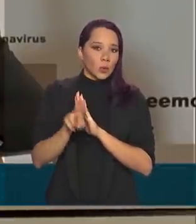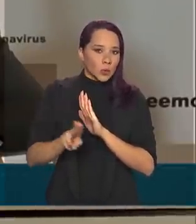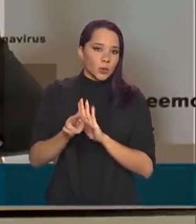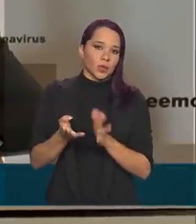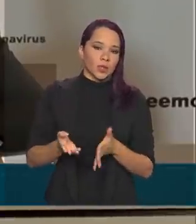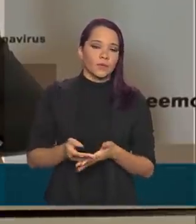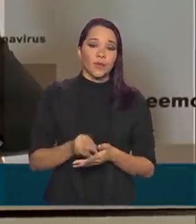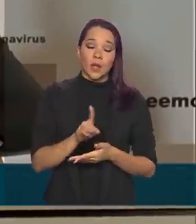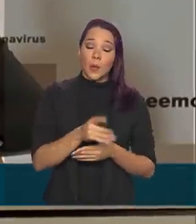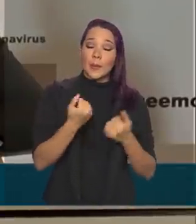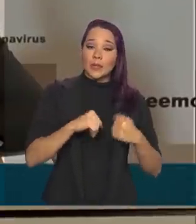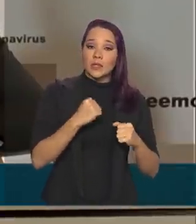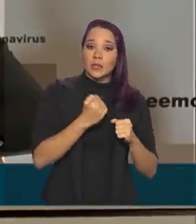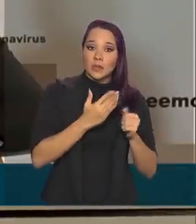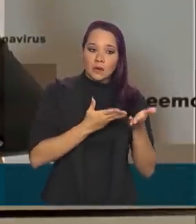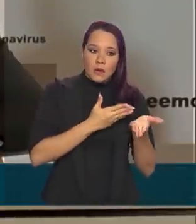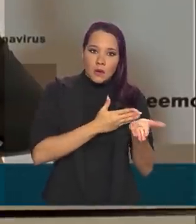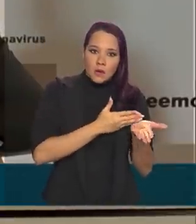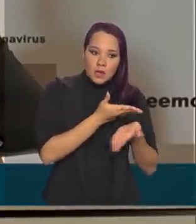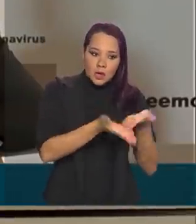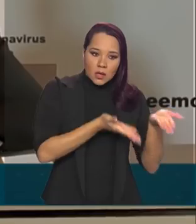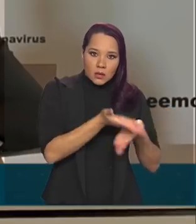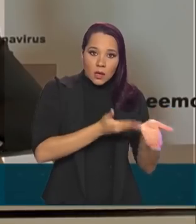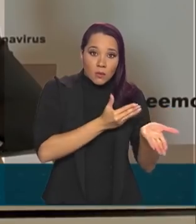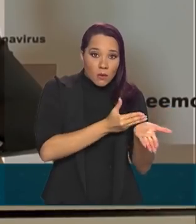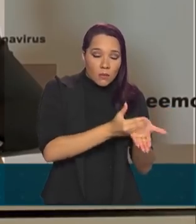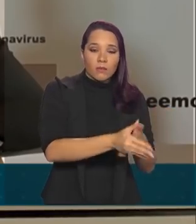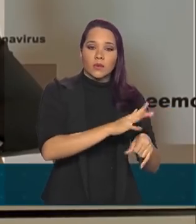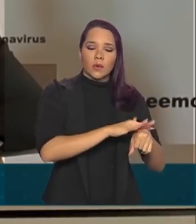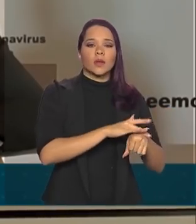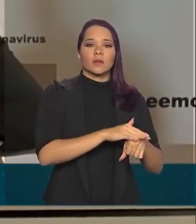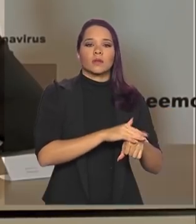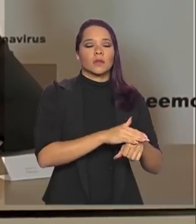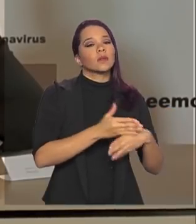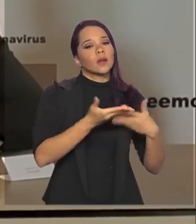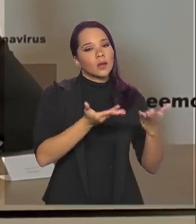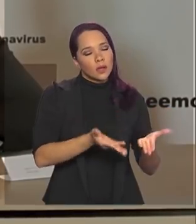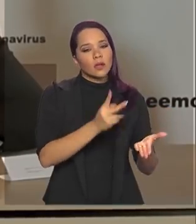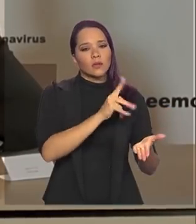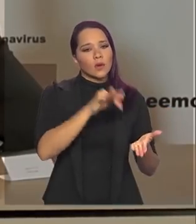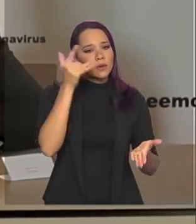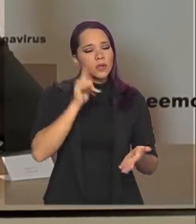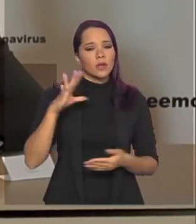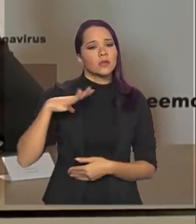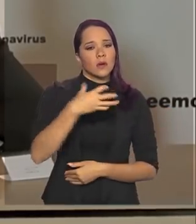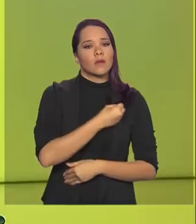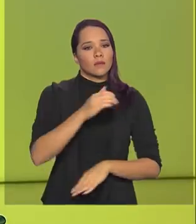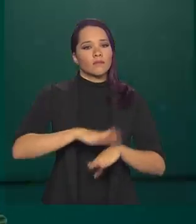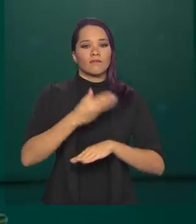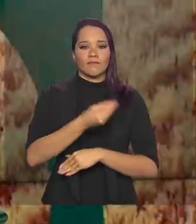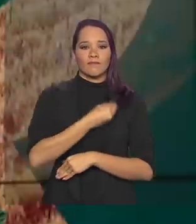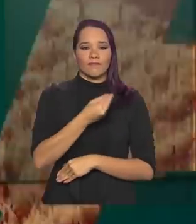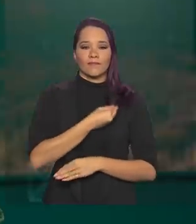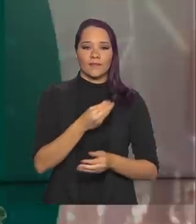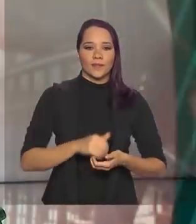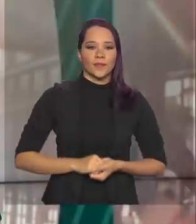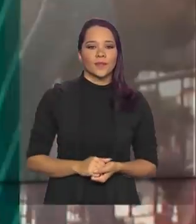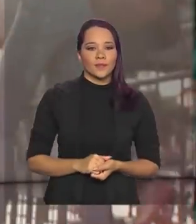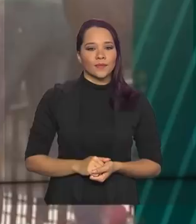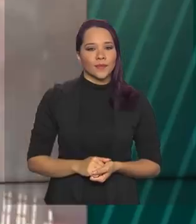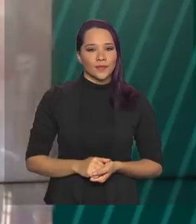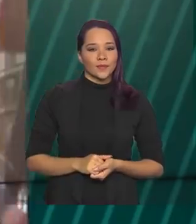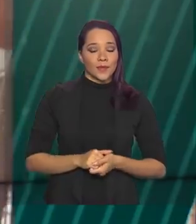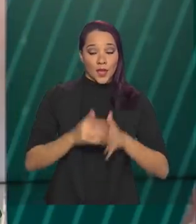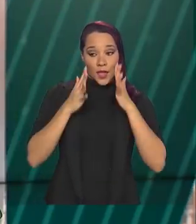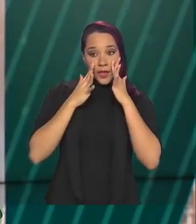Nós precisamos tratá-los no início. É assim que nós vamos salvar mais vidas. E de olho